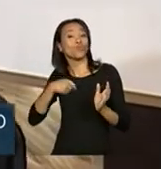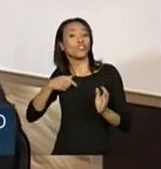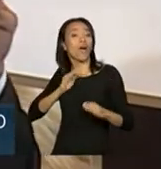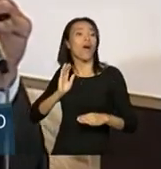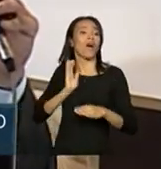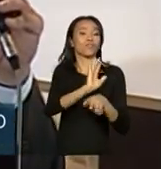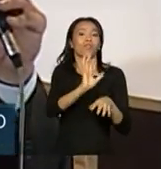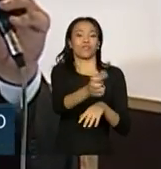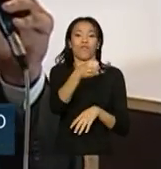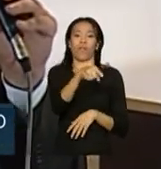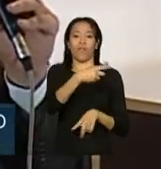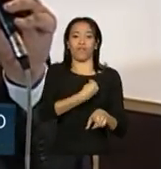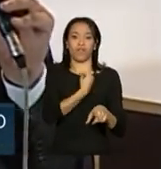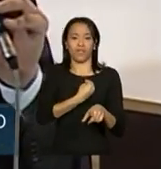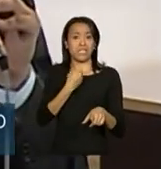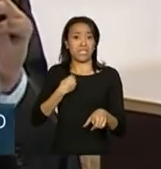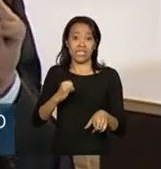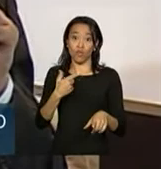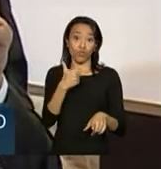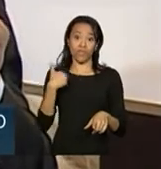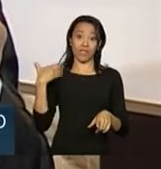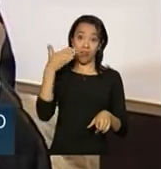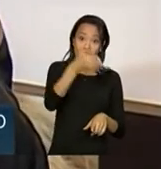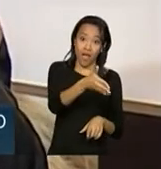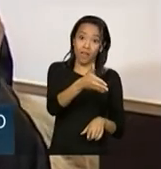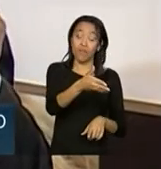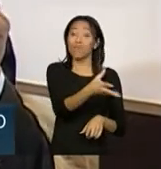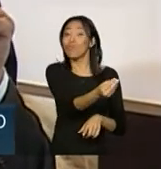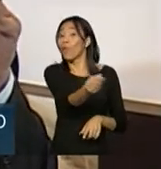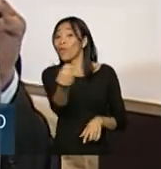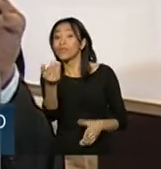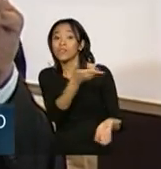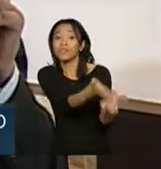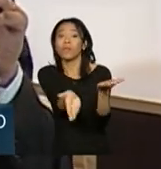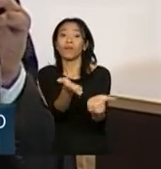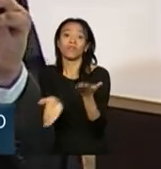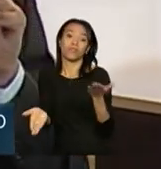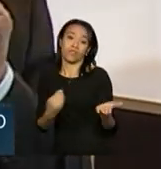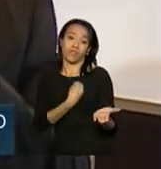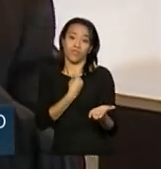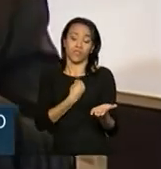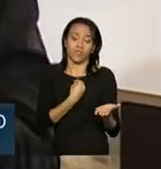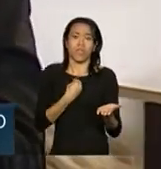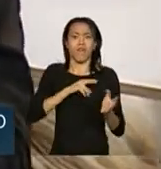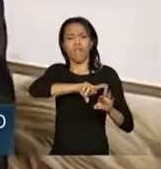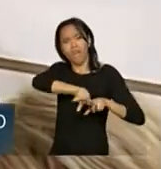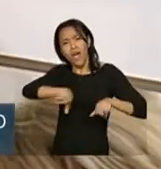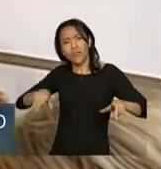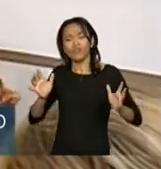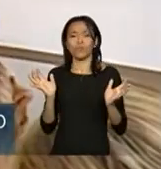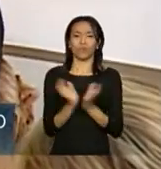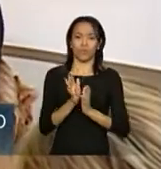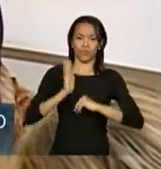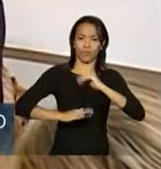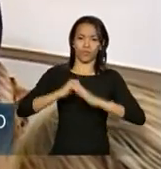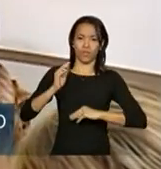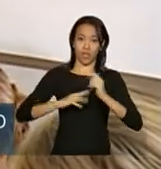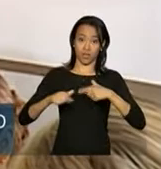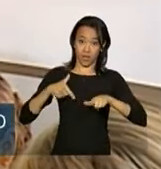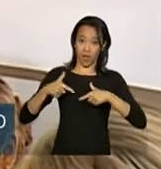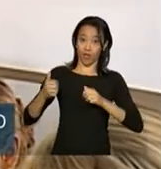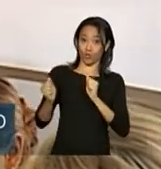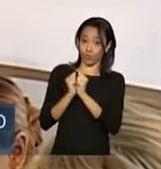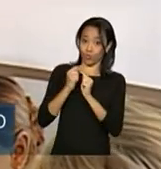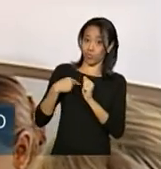Se eu não estivesse lá, muitas das vidas não estariam salvas. Os profissionais todos que trabalharam comigo naquele período, também até